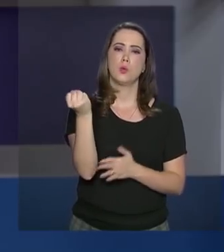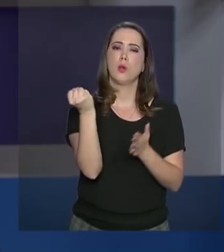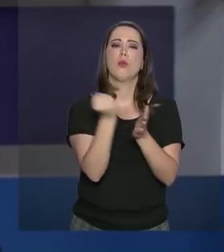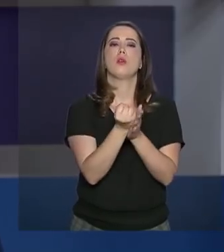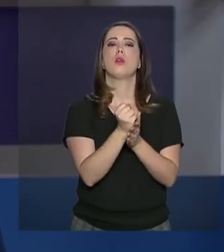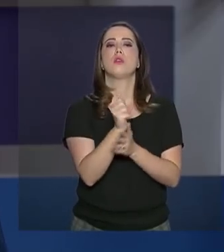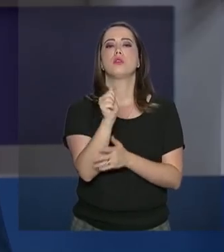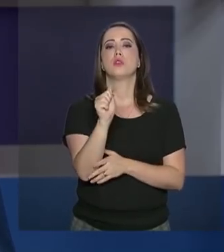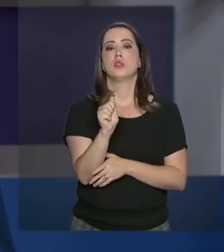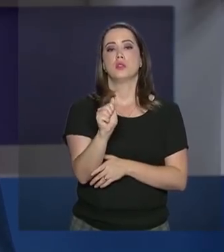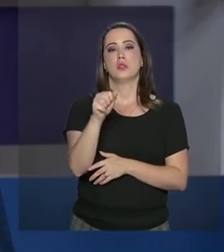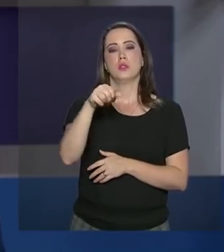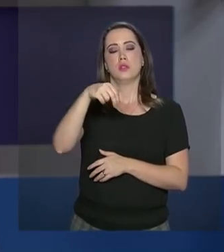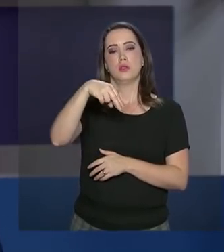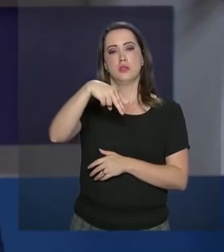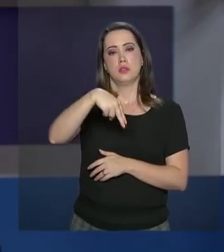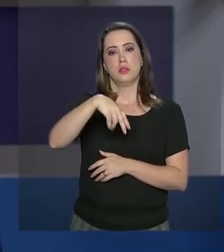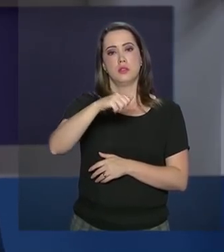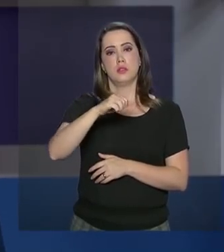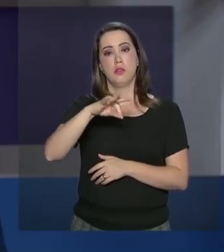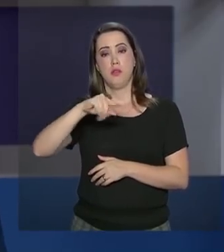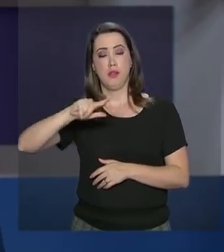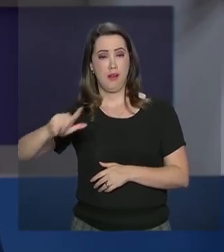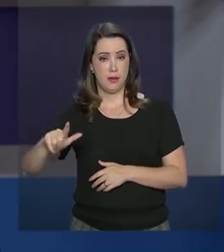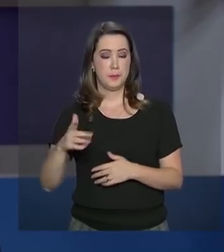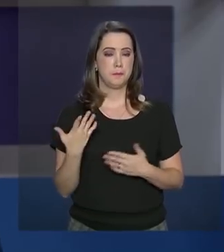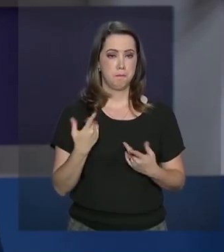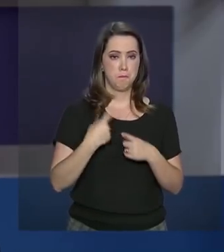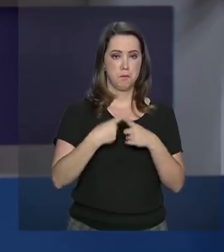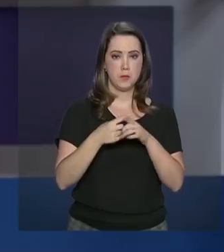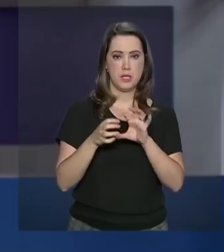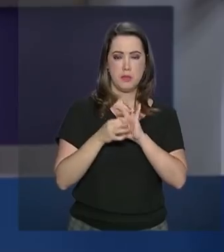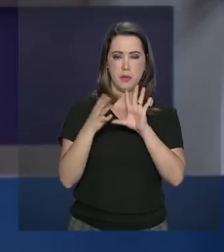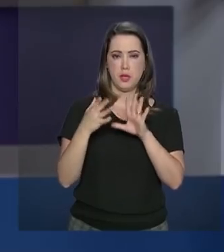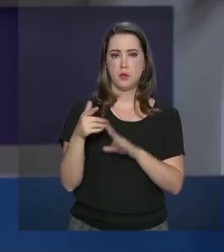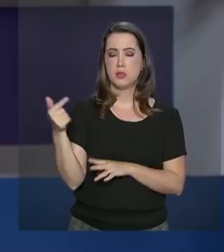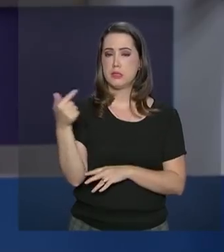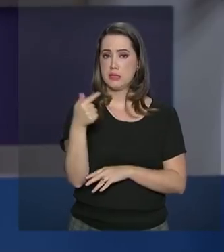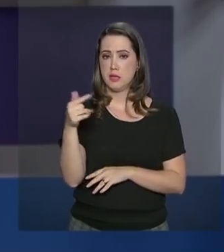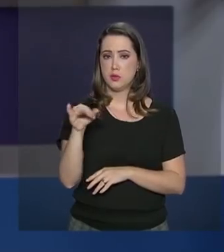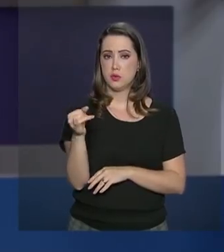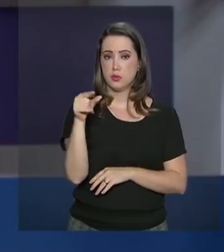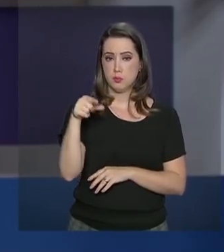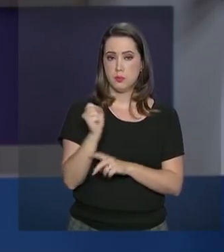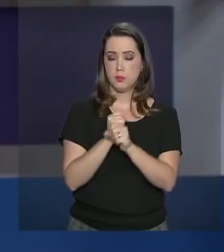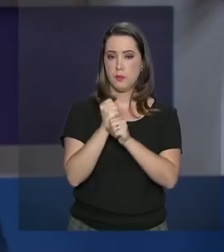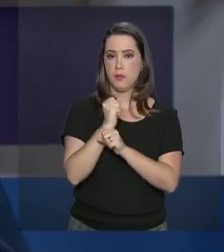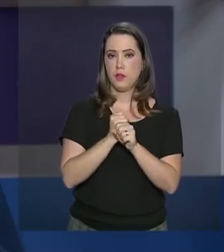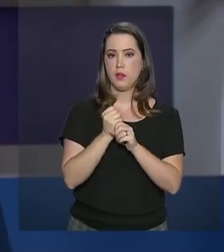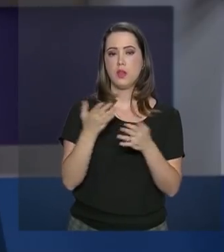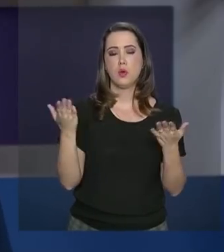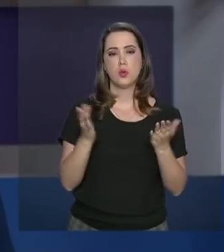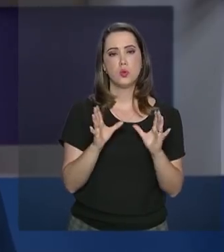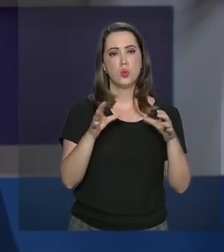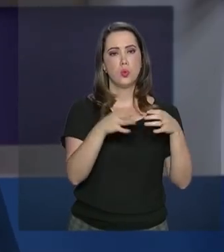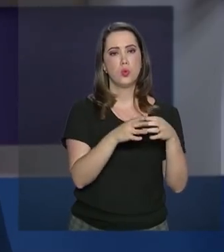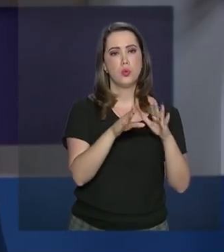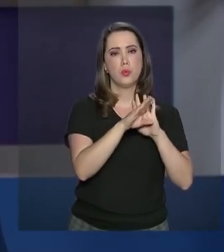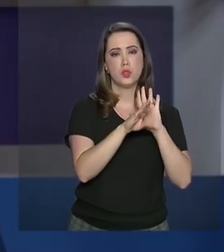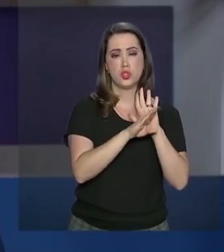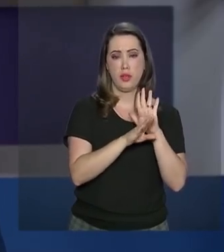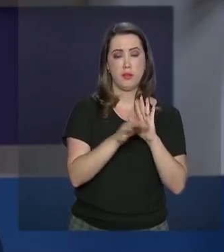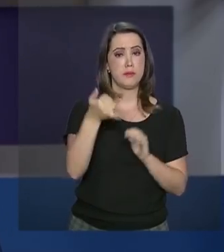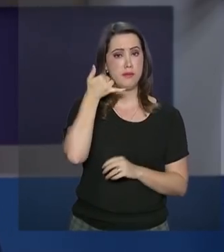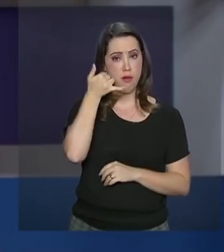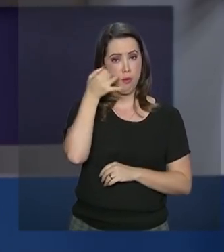Nordeste e Sudeste. A medida vale para aparelhos habilitados a partir de 7 de janeiro deste ano e faz parte do projeto celular